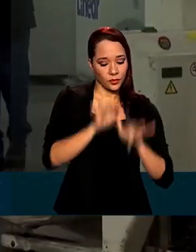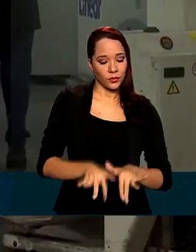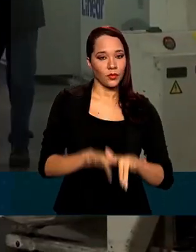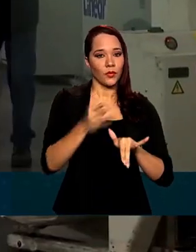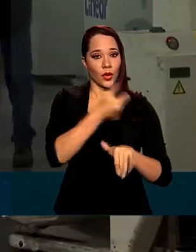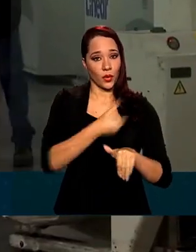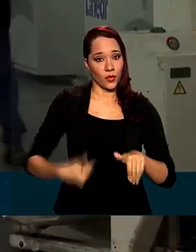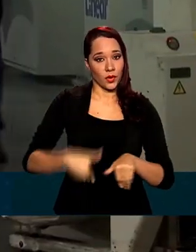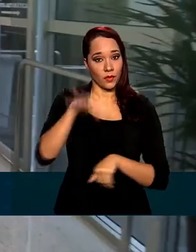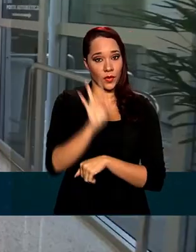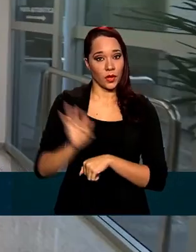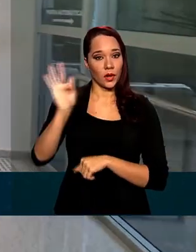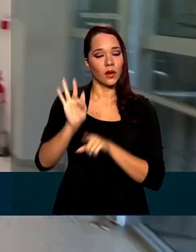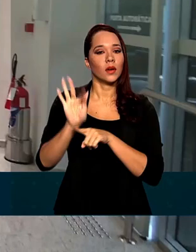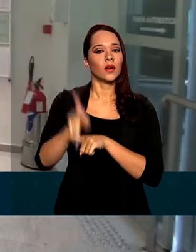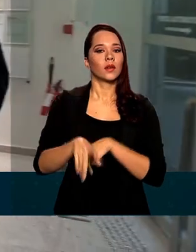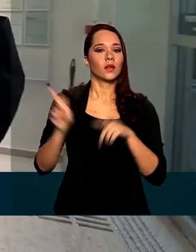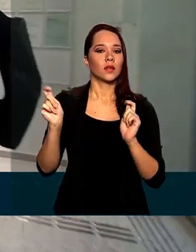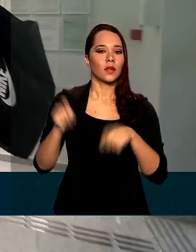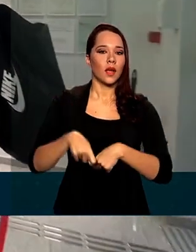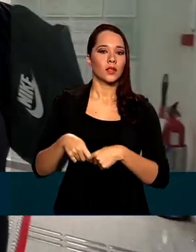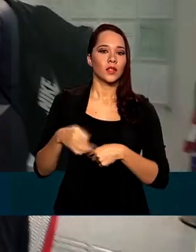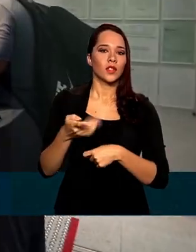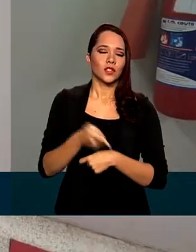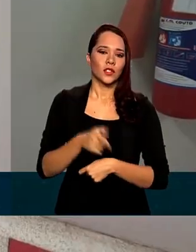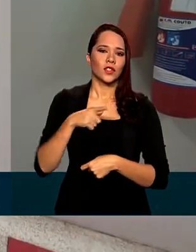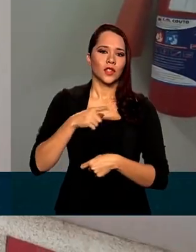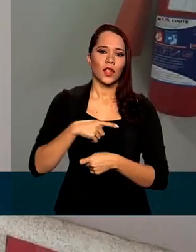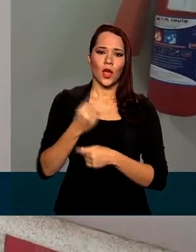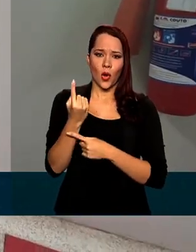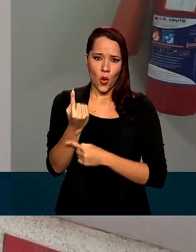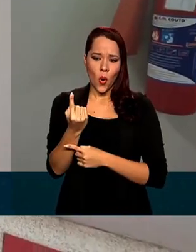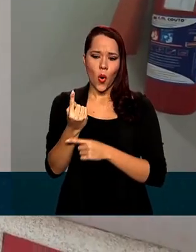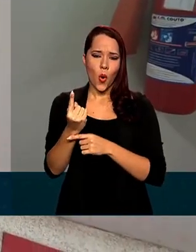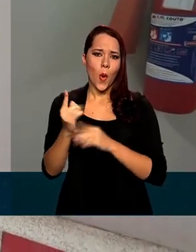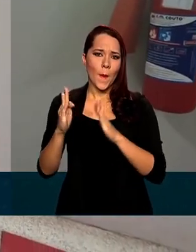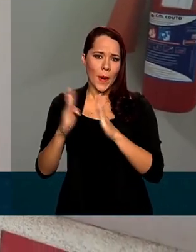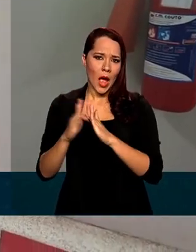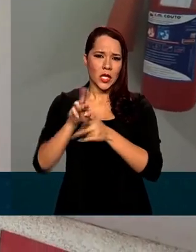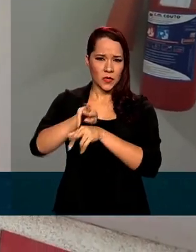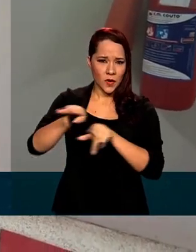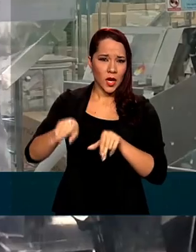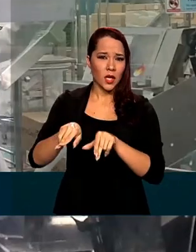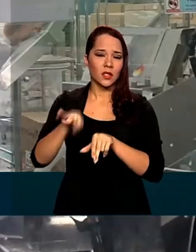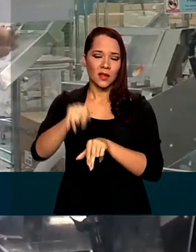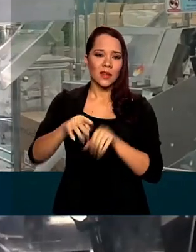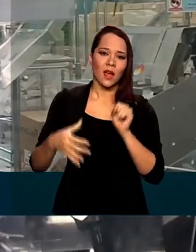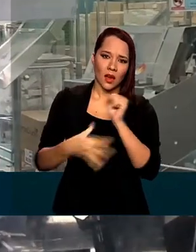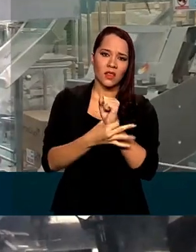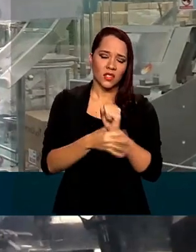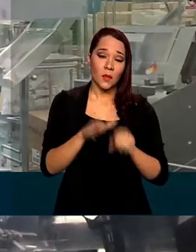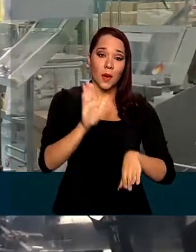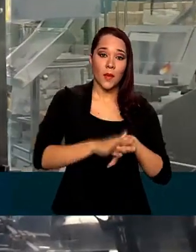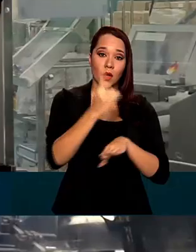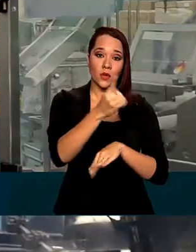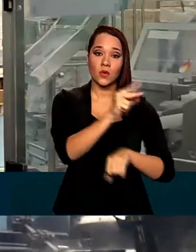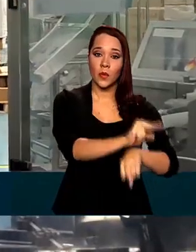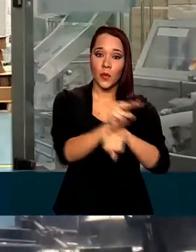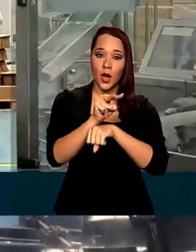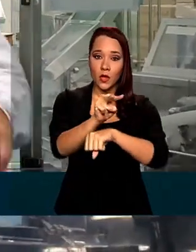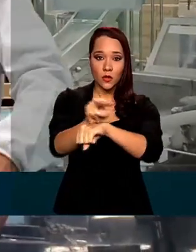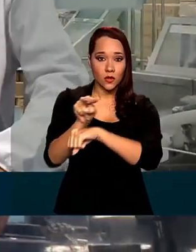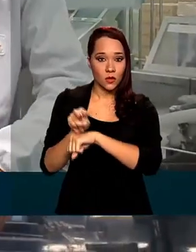federal é a possibilidade de se oferecer um mesmo bem como garantia para mais de um empréstimo.